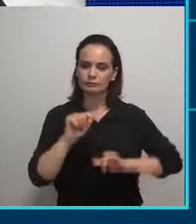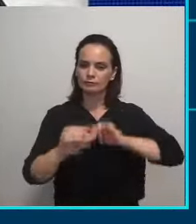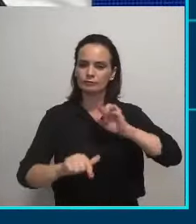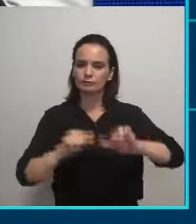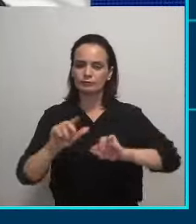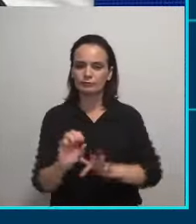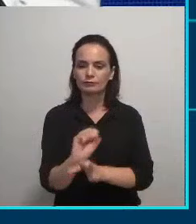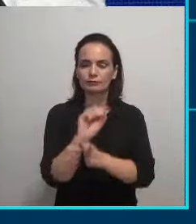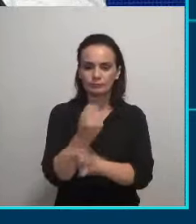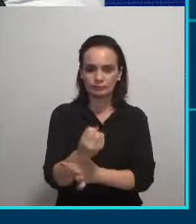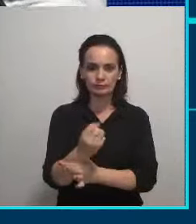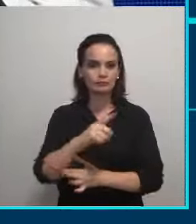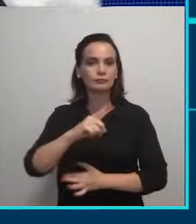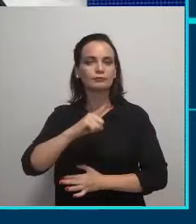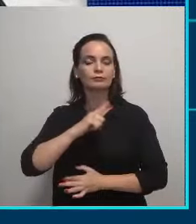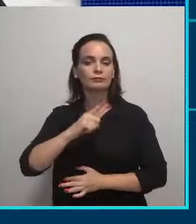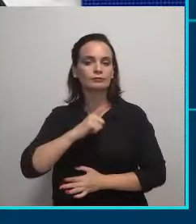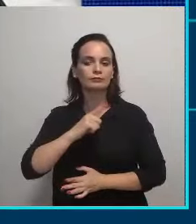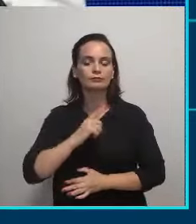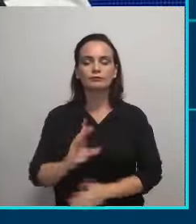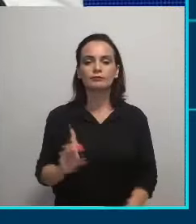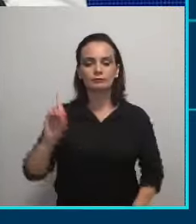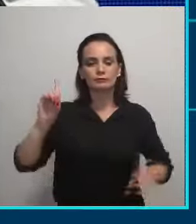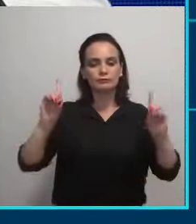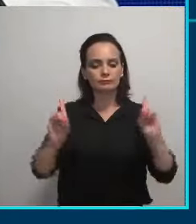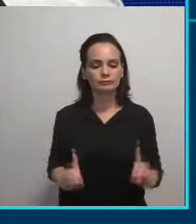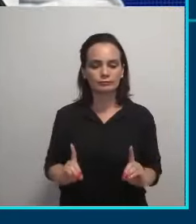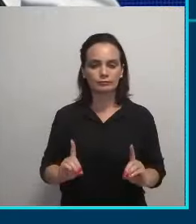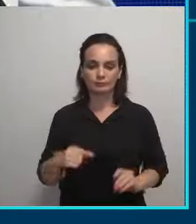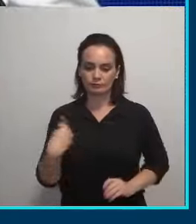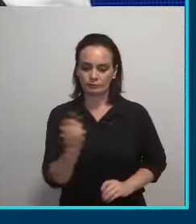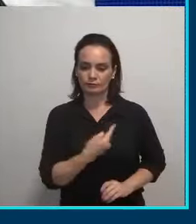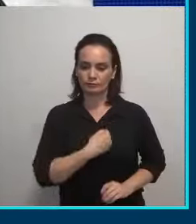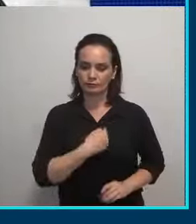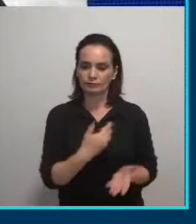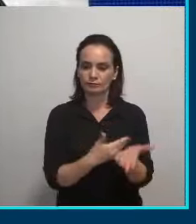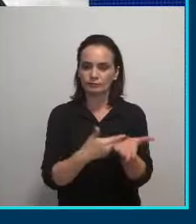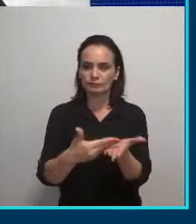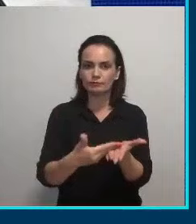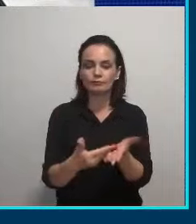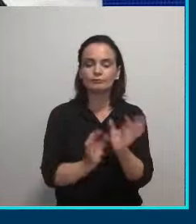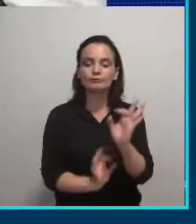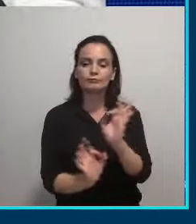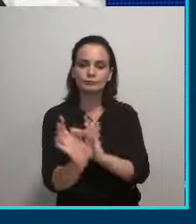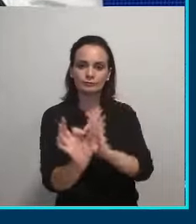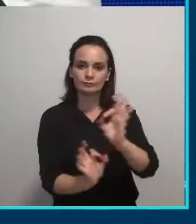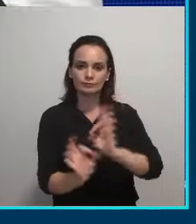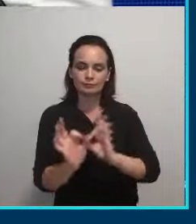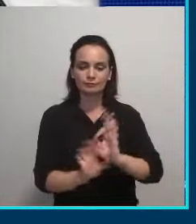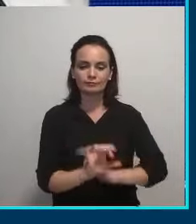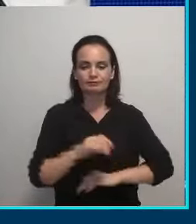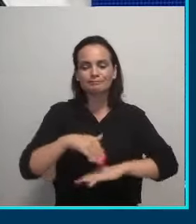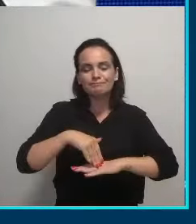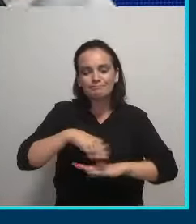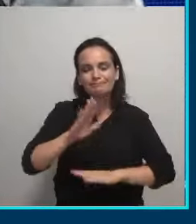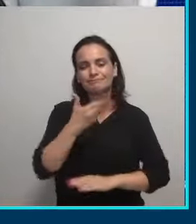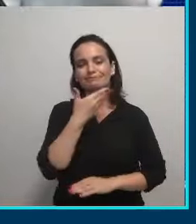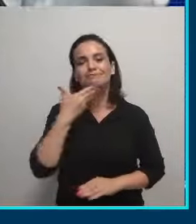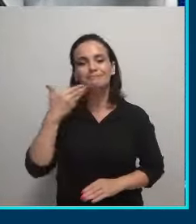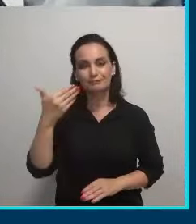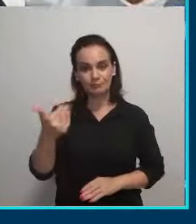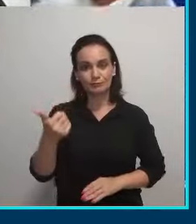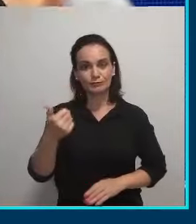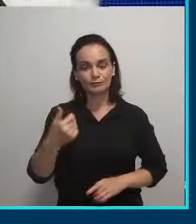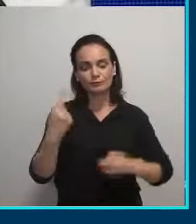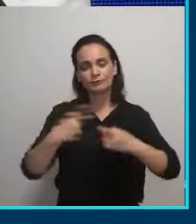garantidos, para que eles tenham a dignidade. Com isso, a gente parte para uma organização cada vez melhor, para